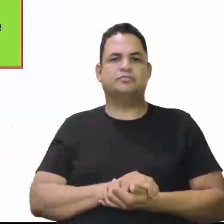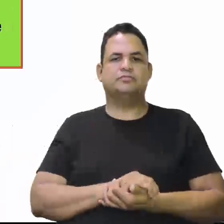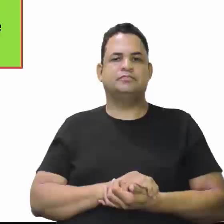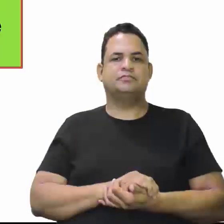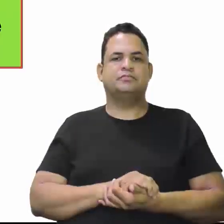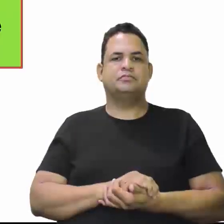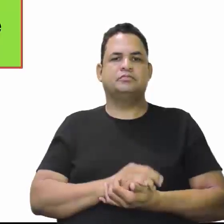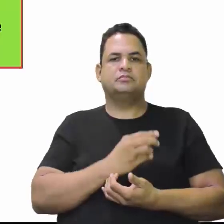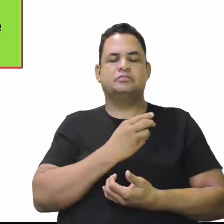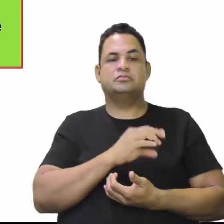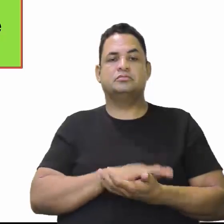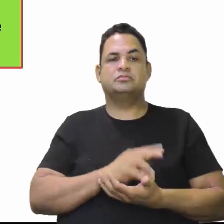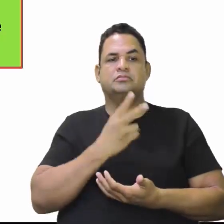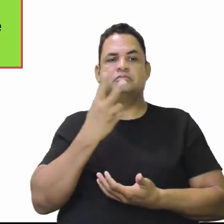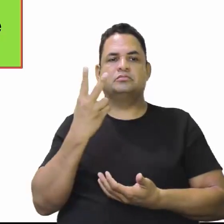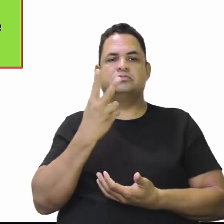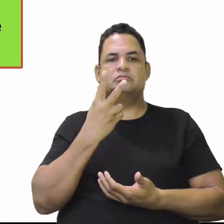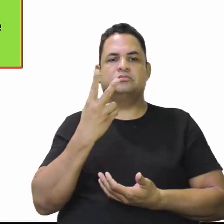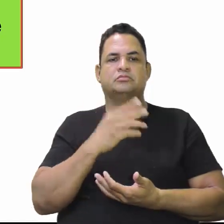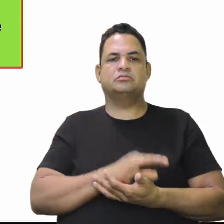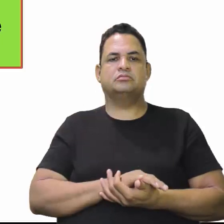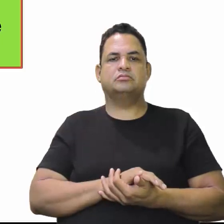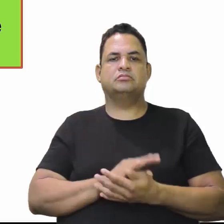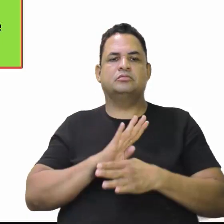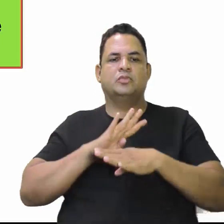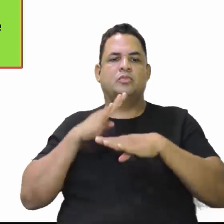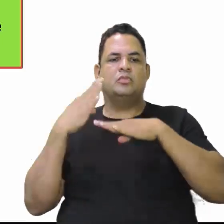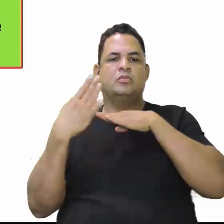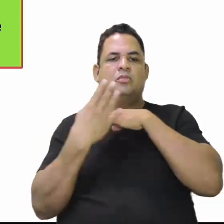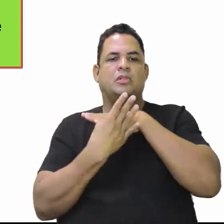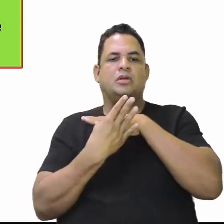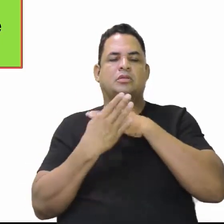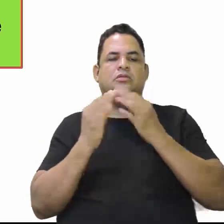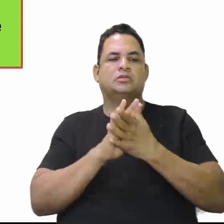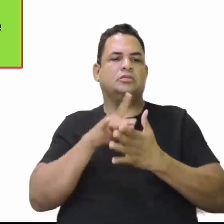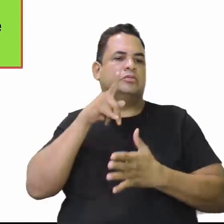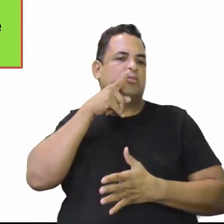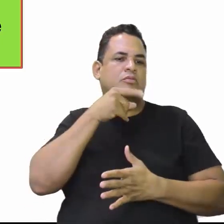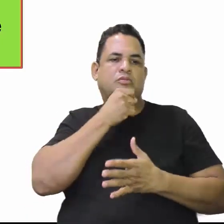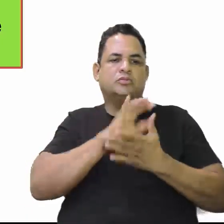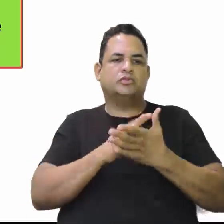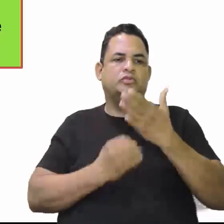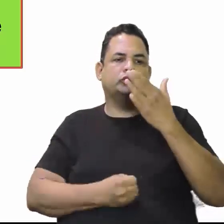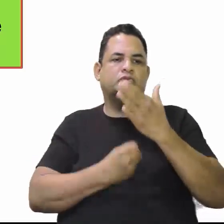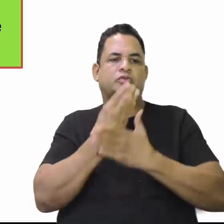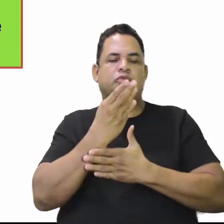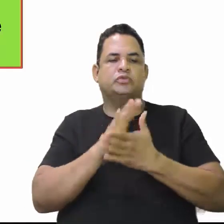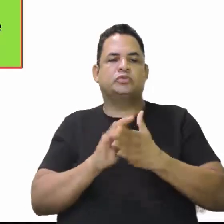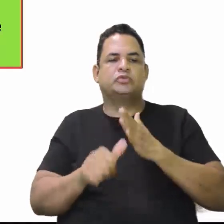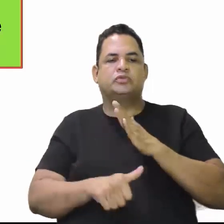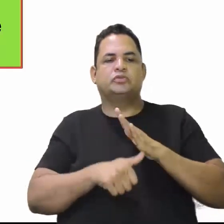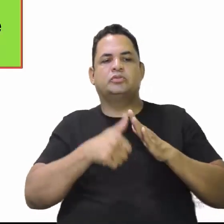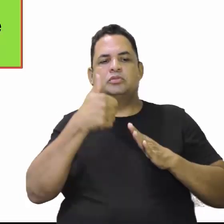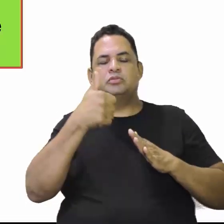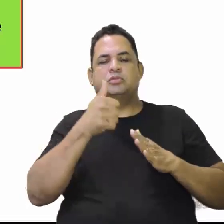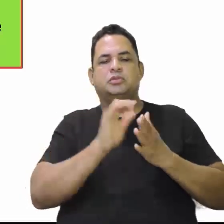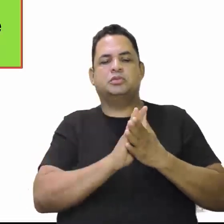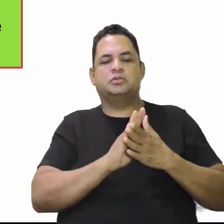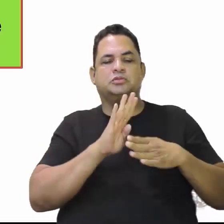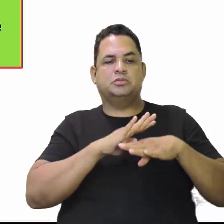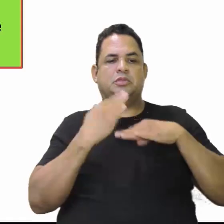A segunda, olha aí, os bairros de Porto Velho. Surgem os primeiros bairros aí, os conjuntos